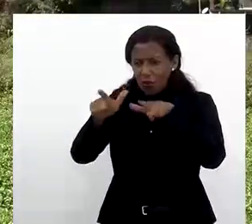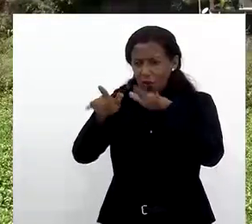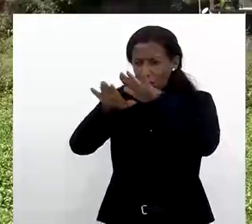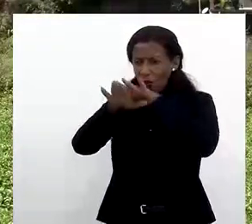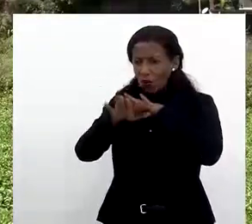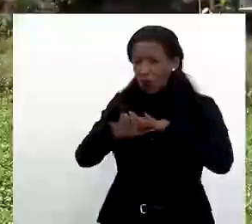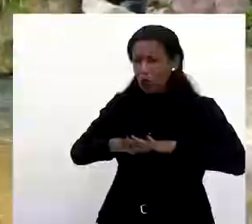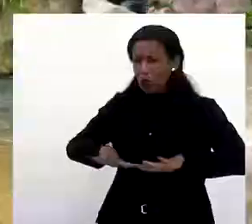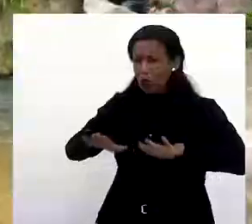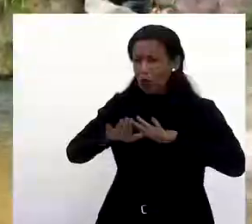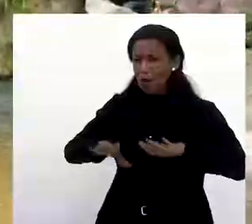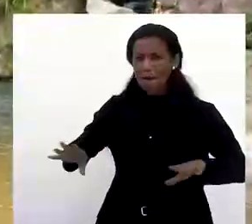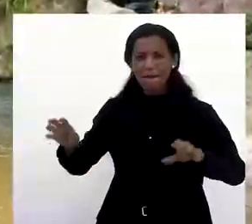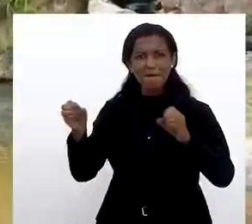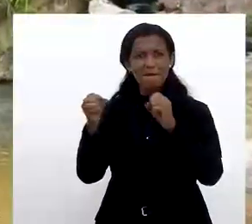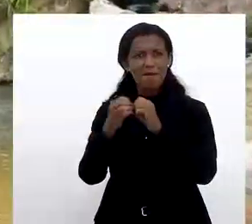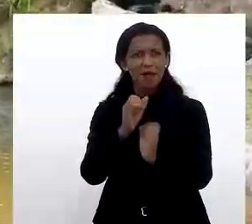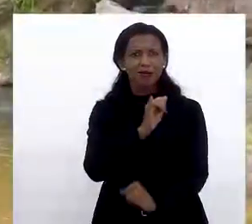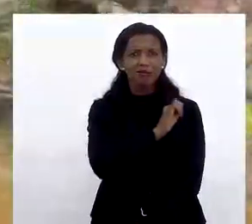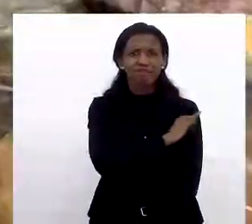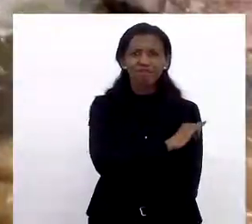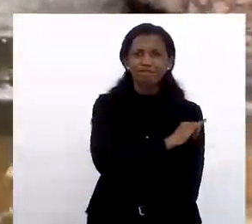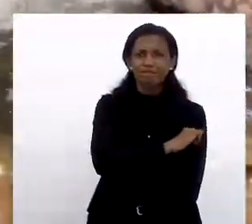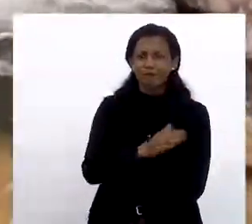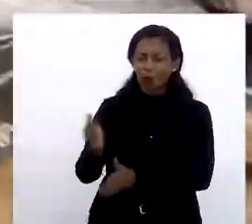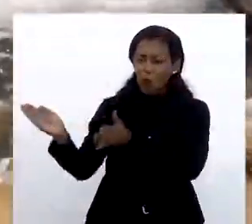lugar tranquilo, perto do Rio de Janeiro.